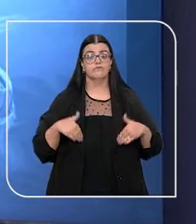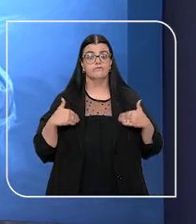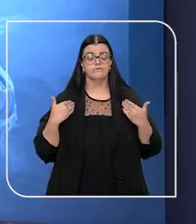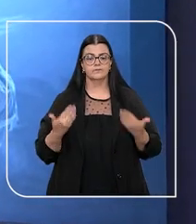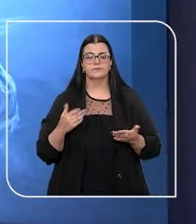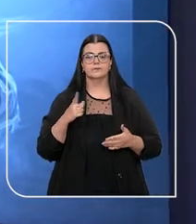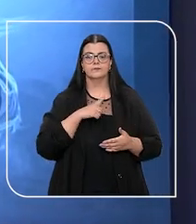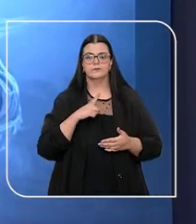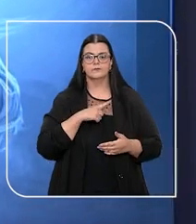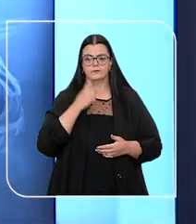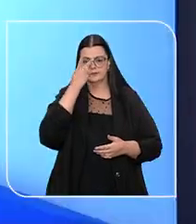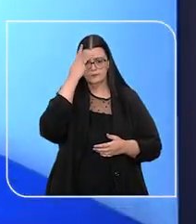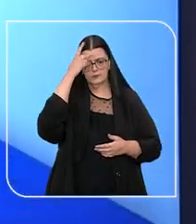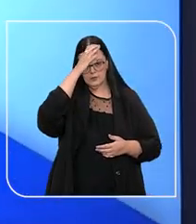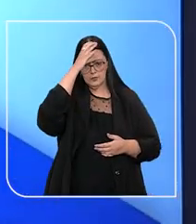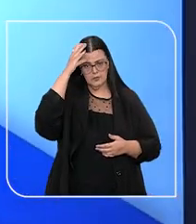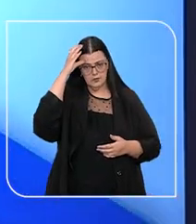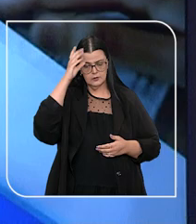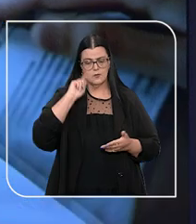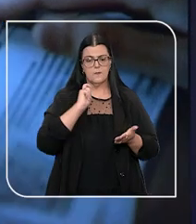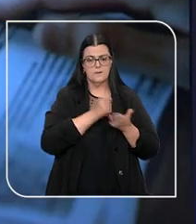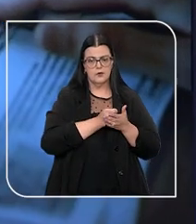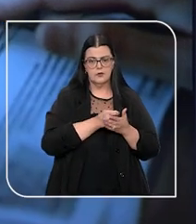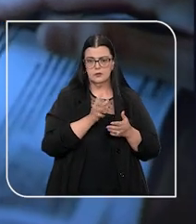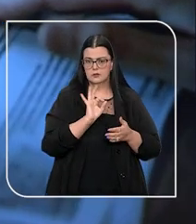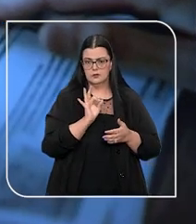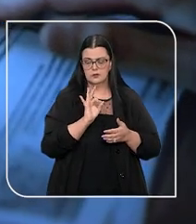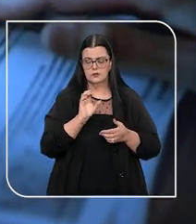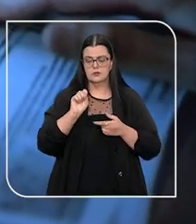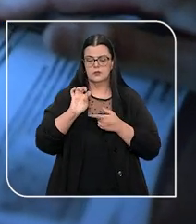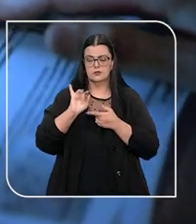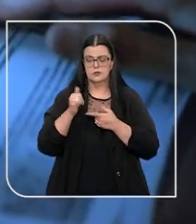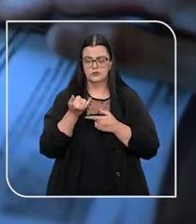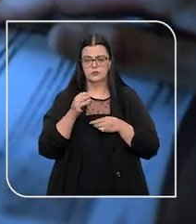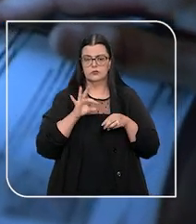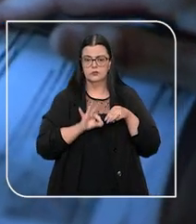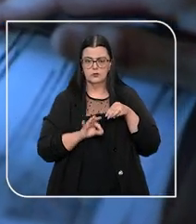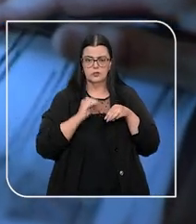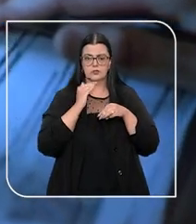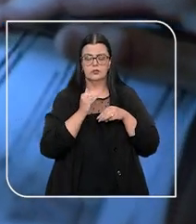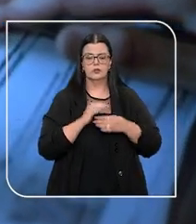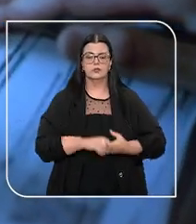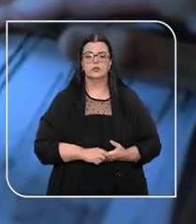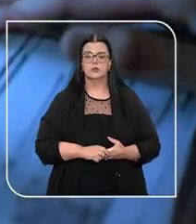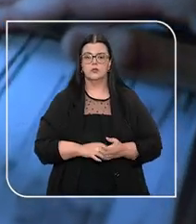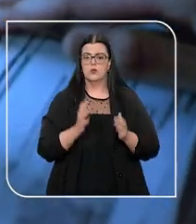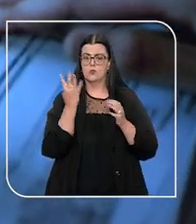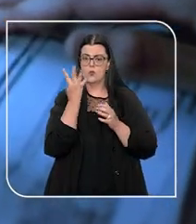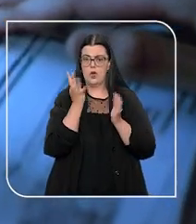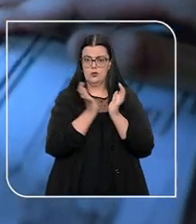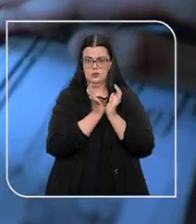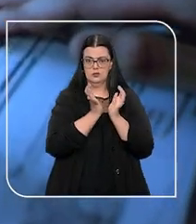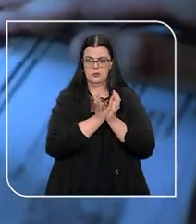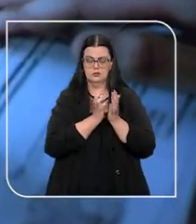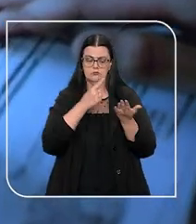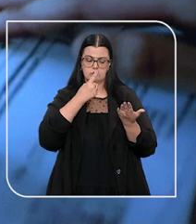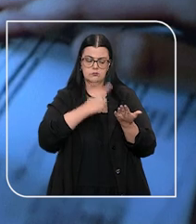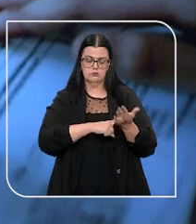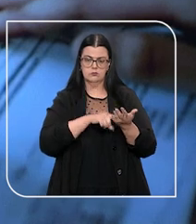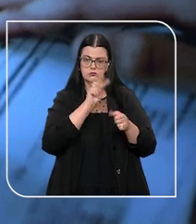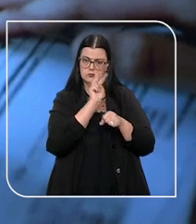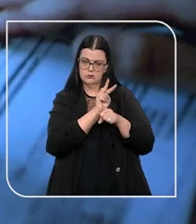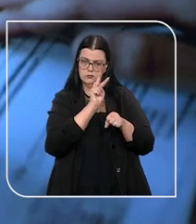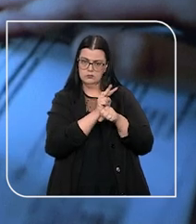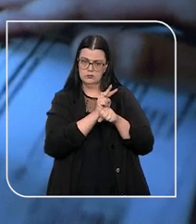Nesse cenário, o caso de uma cliente negativada chegou ao STJ. Os ministros da quarta turma entenderam que